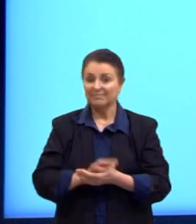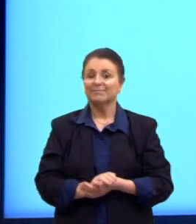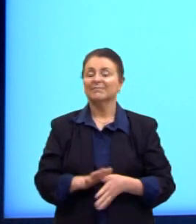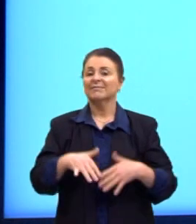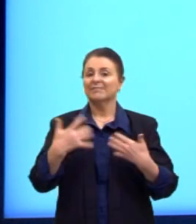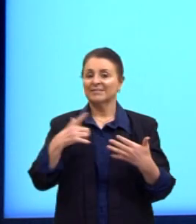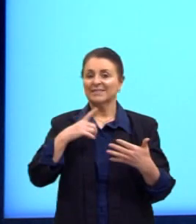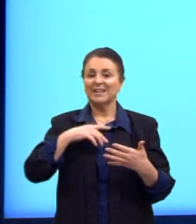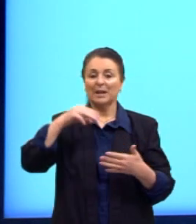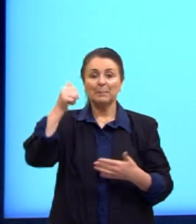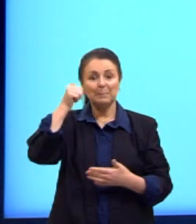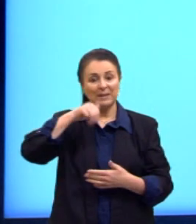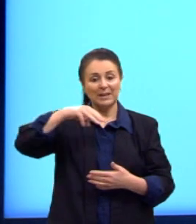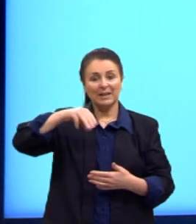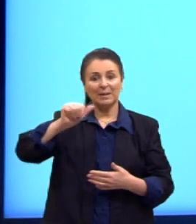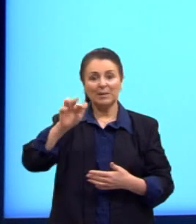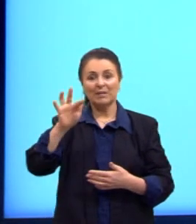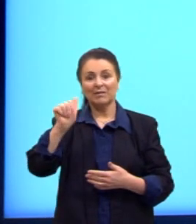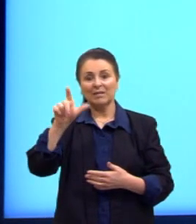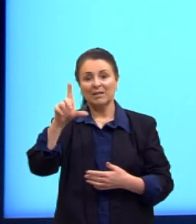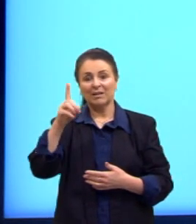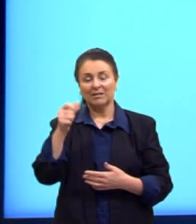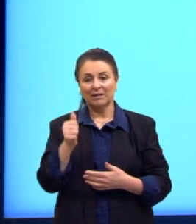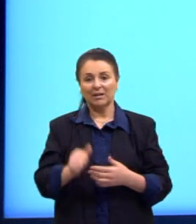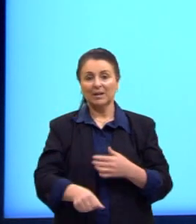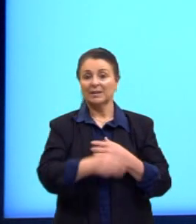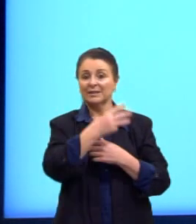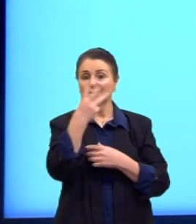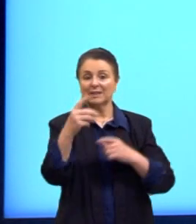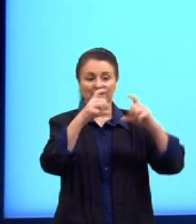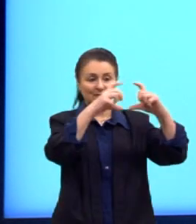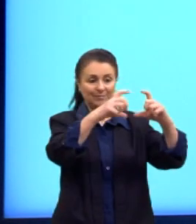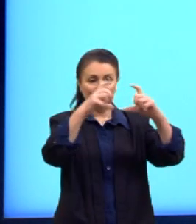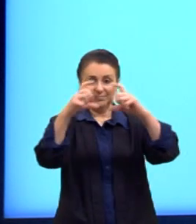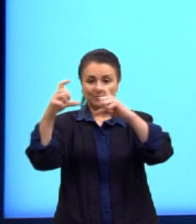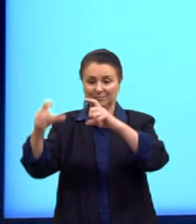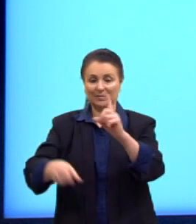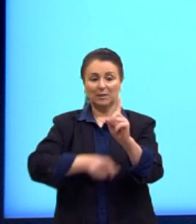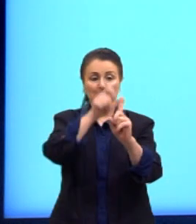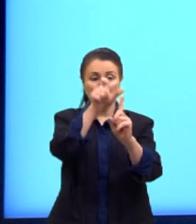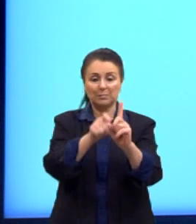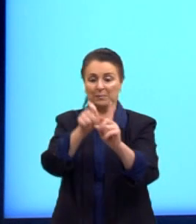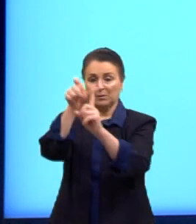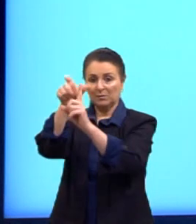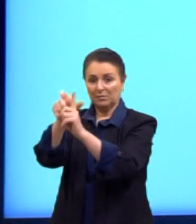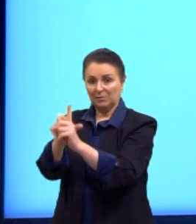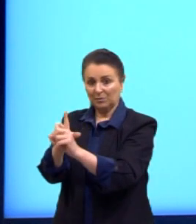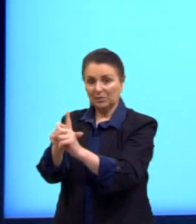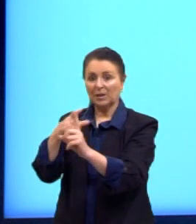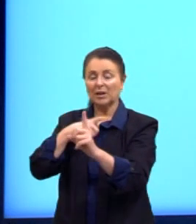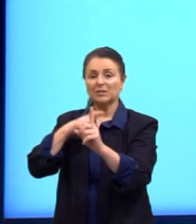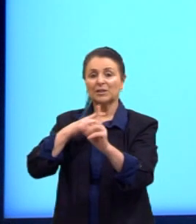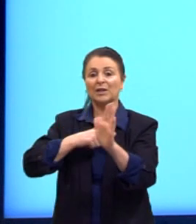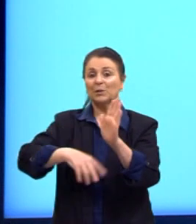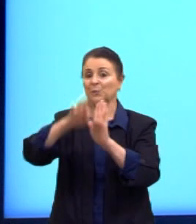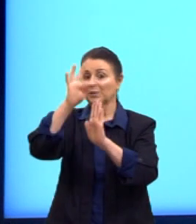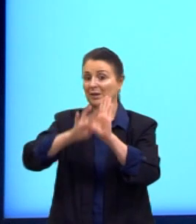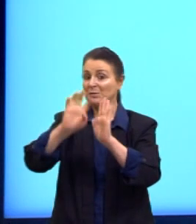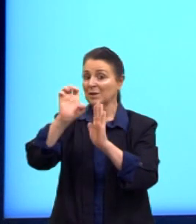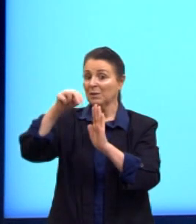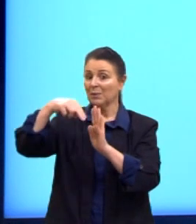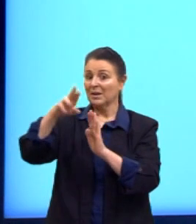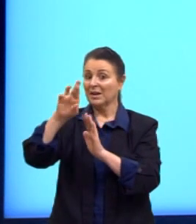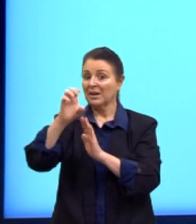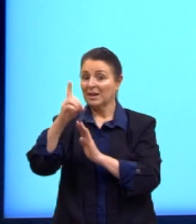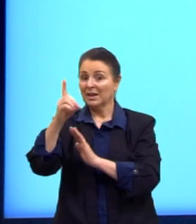gente tem a Mafalda. Em três quadrinhos, gente tem personagem, a gente tem o enredo, a gente tem ali